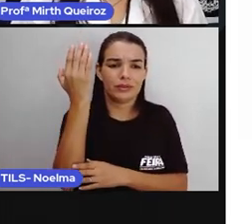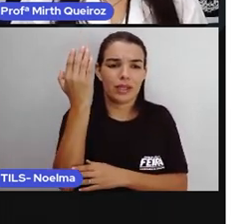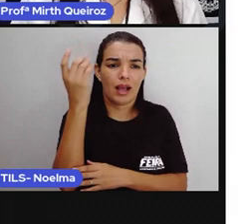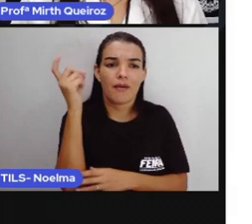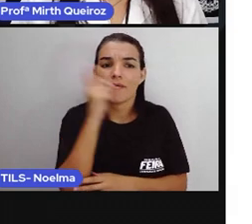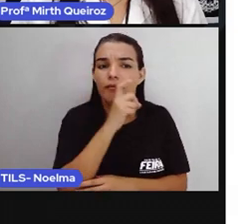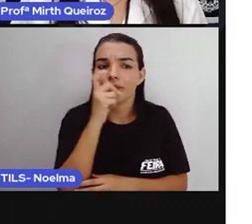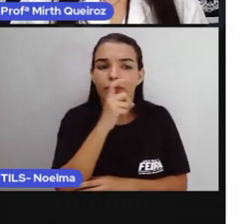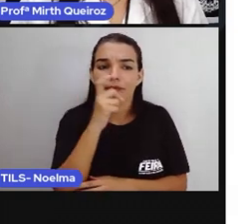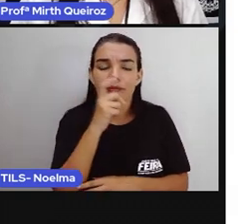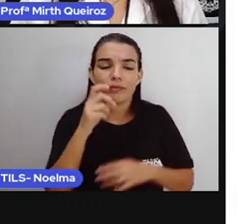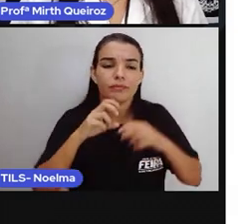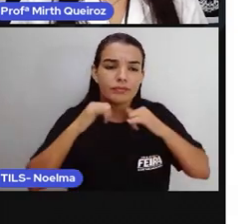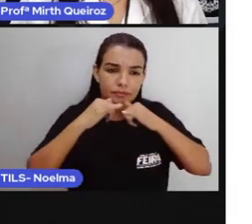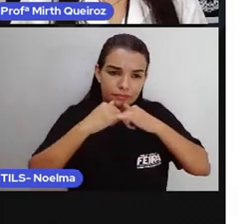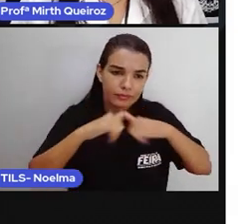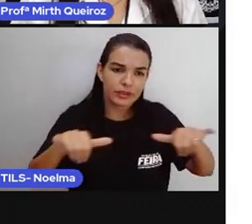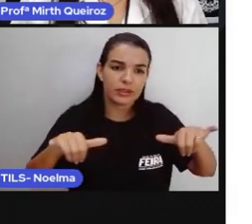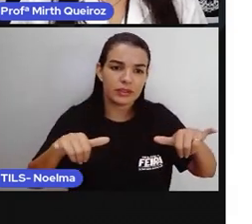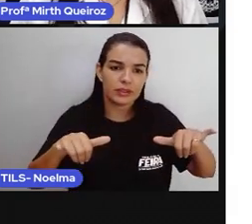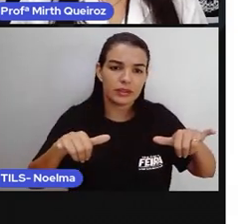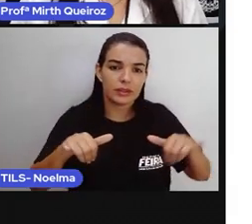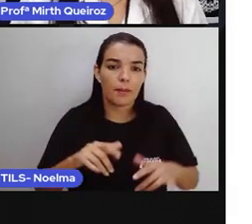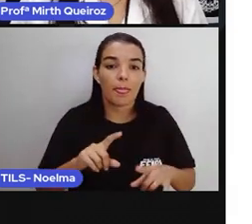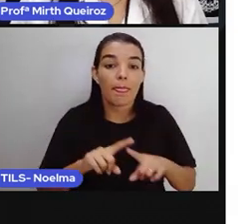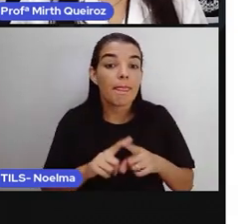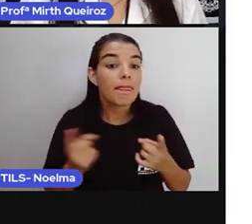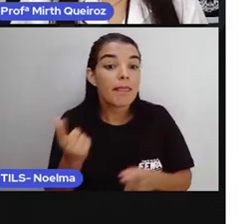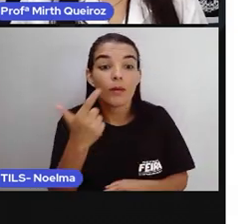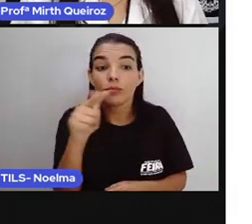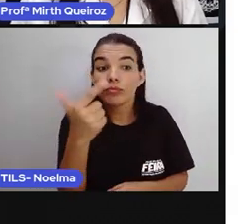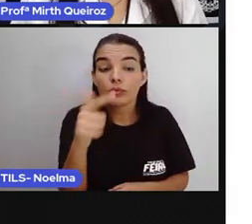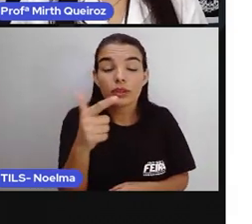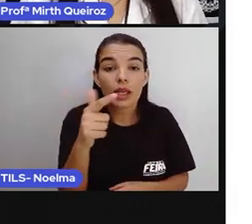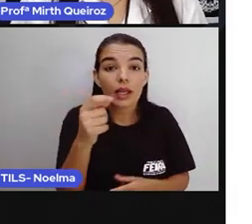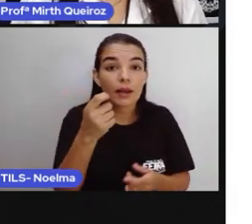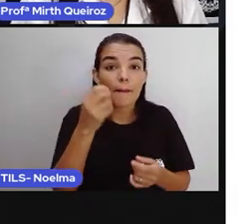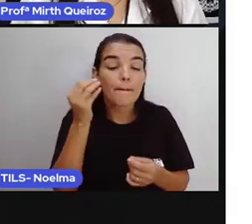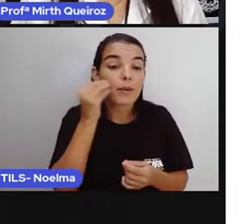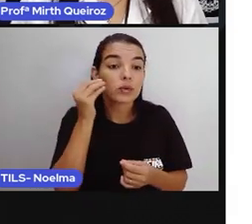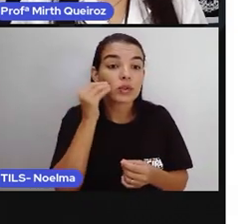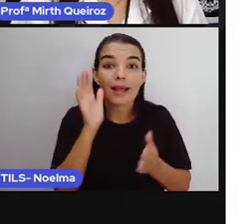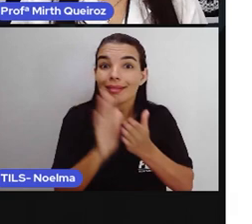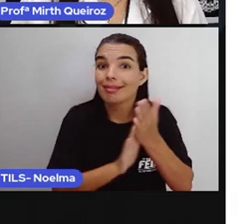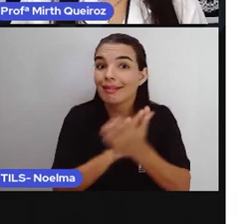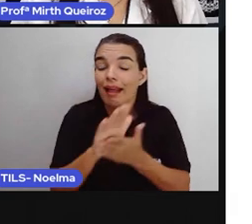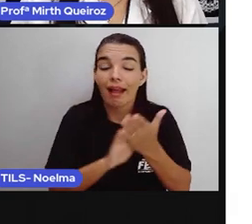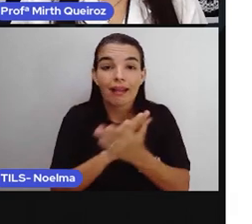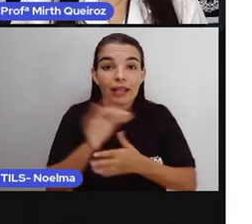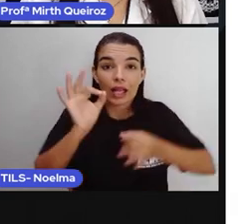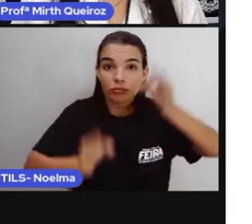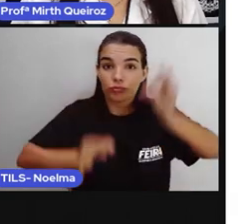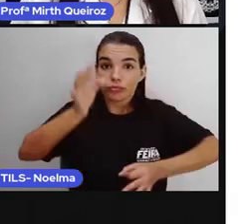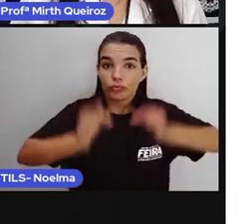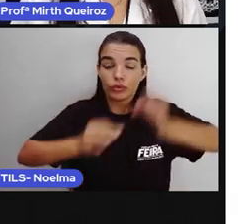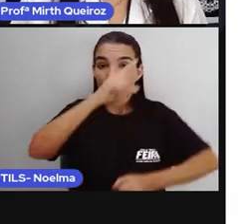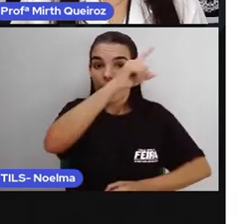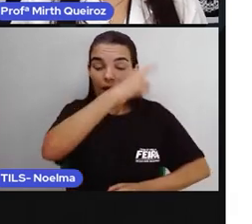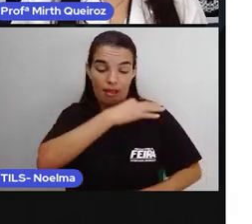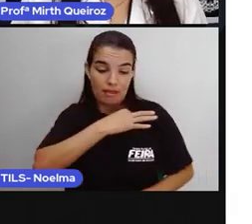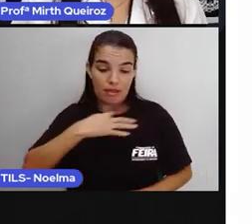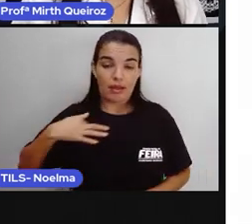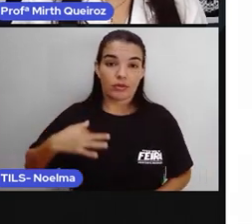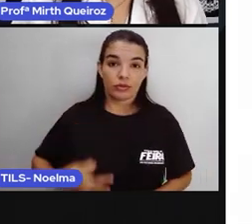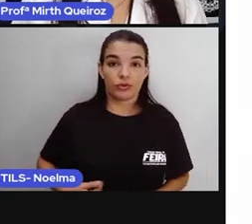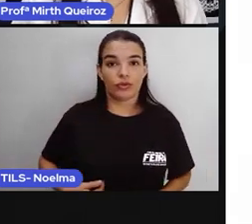news. Por que que é falso? Não há nenhum registro à audiência no Supremo Tribunal sobre esse tema. É